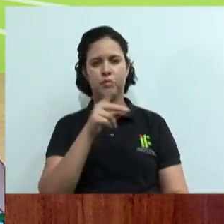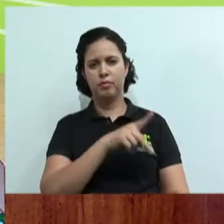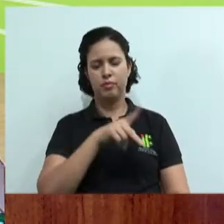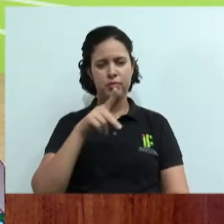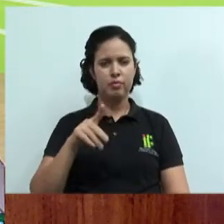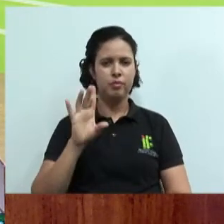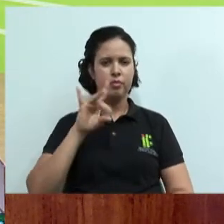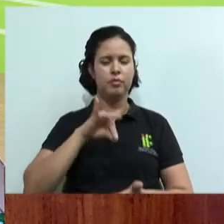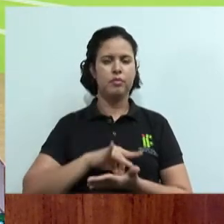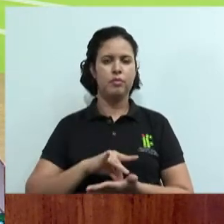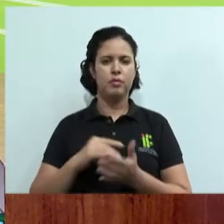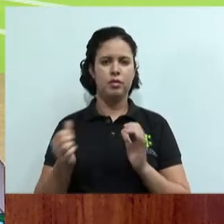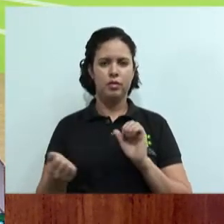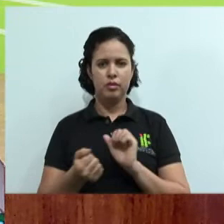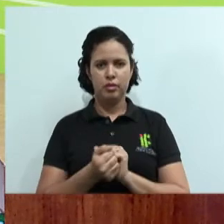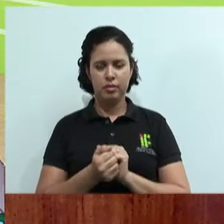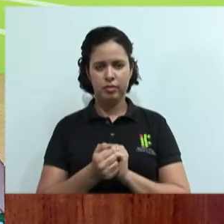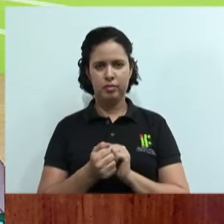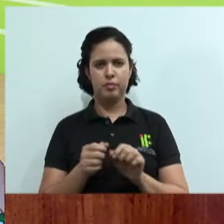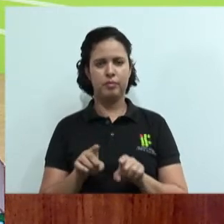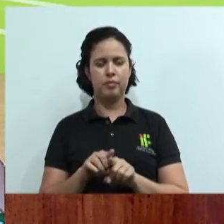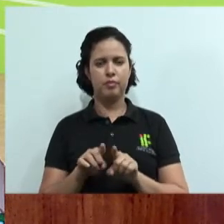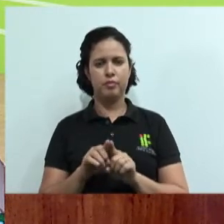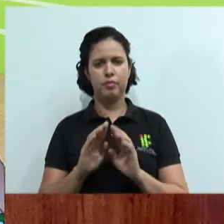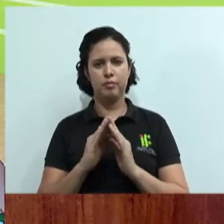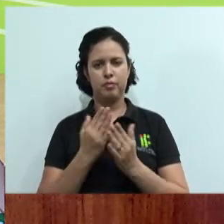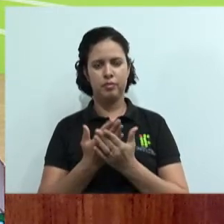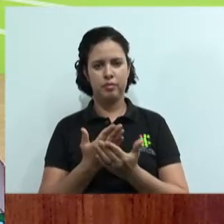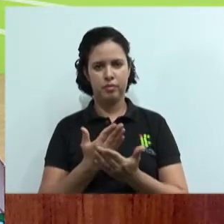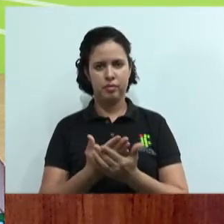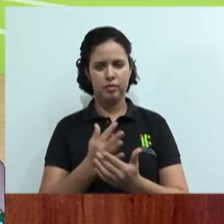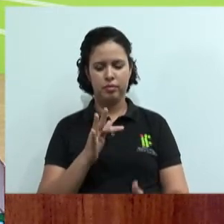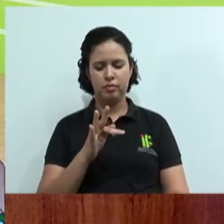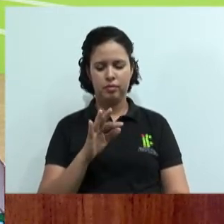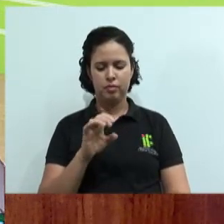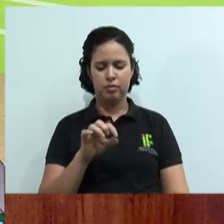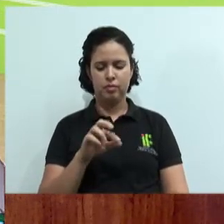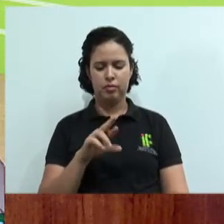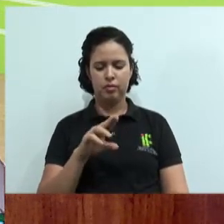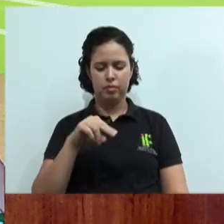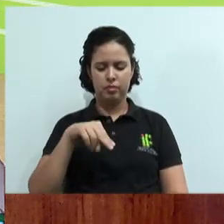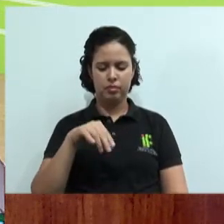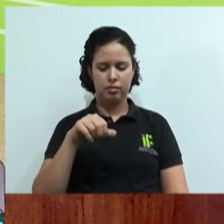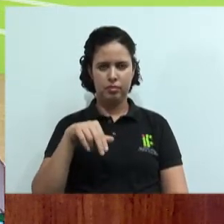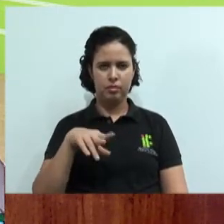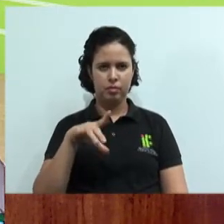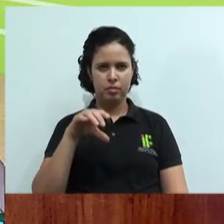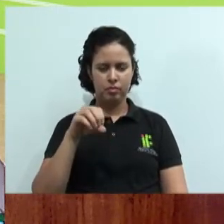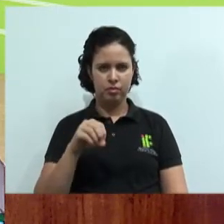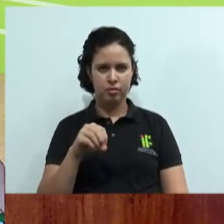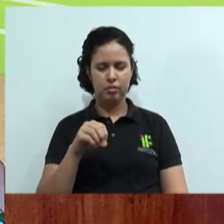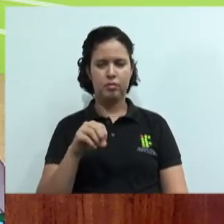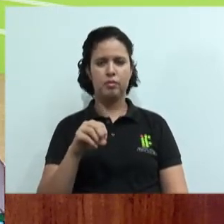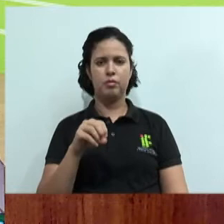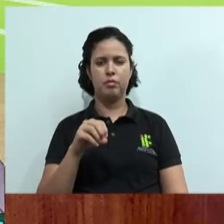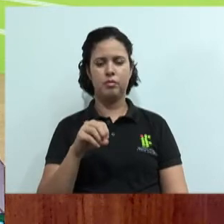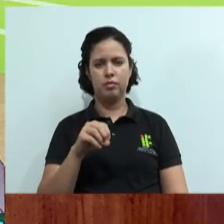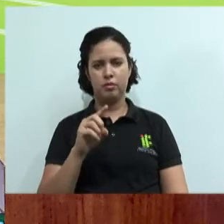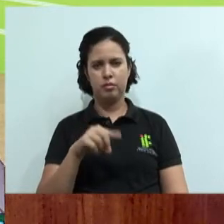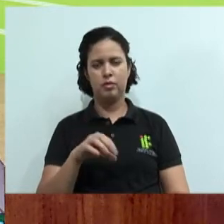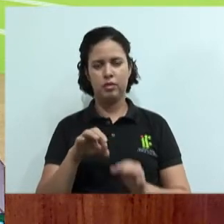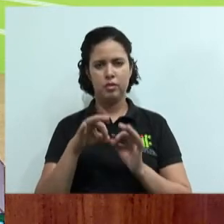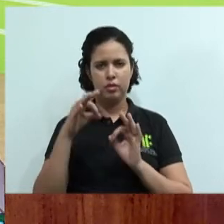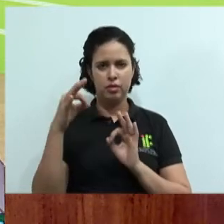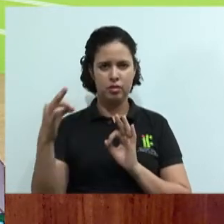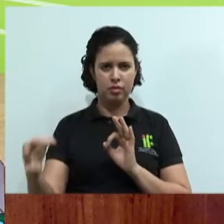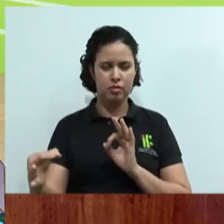participando aí. Escola Fernando Sabino, Escola Rosana Cinta Larga, lá no município de Espigão do Oeste, né? Estão